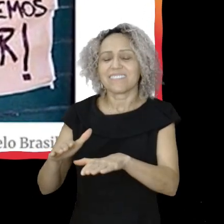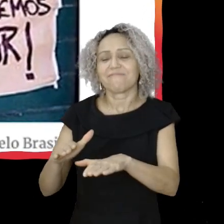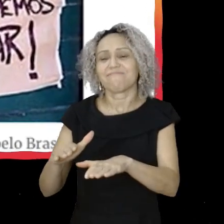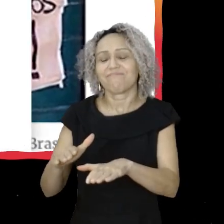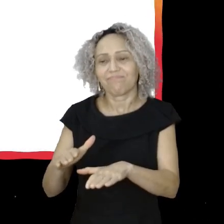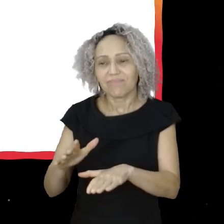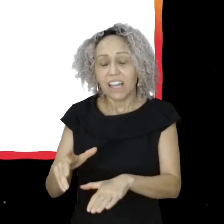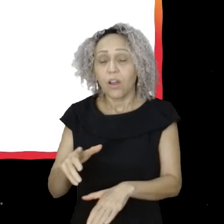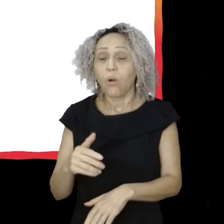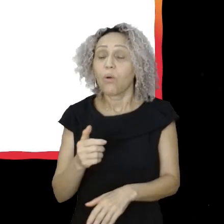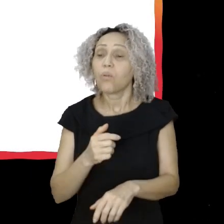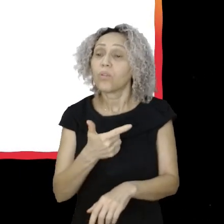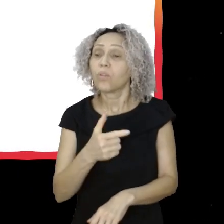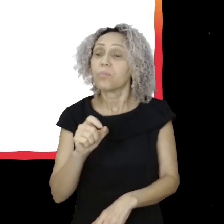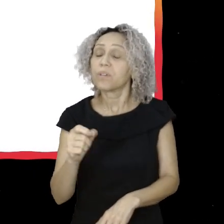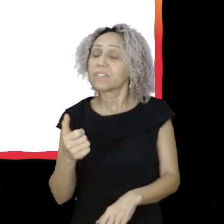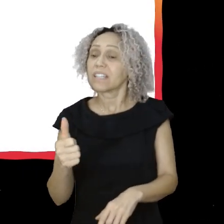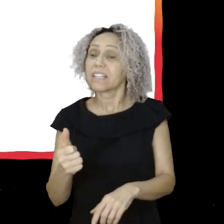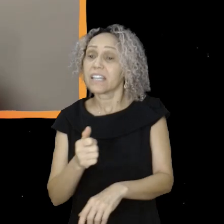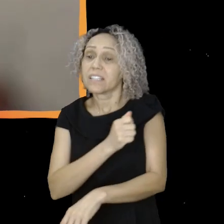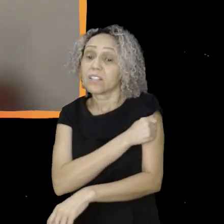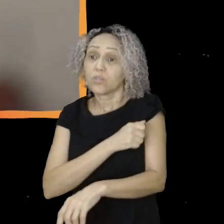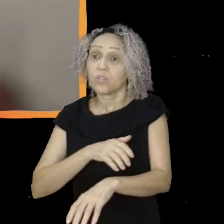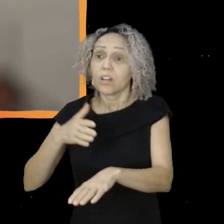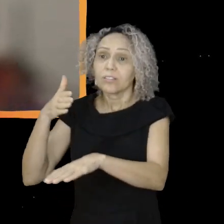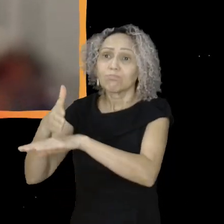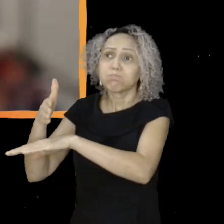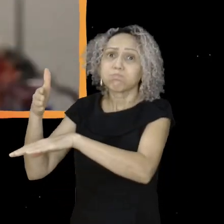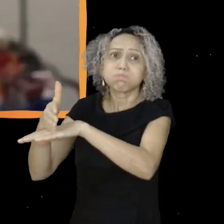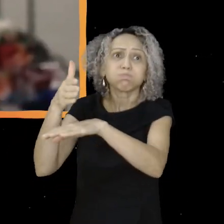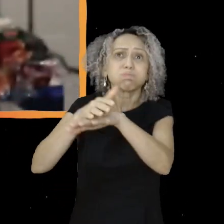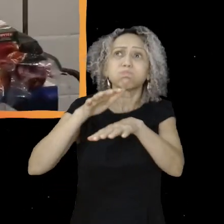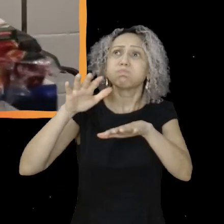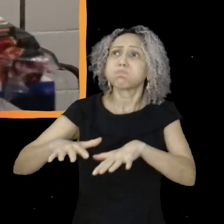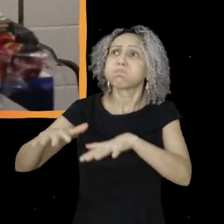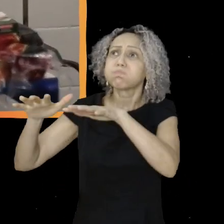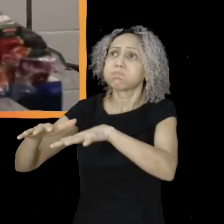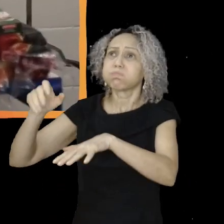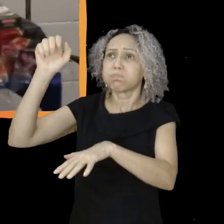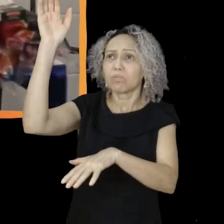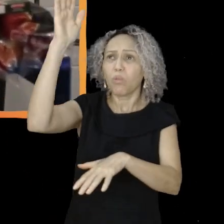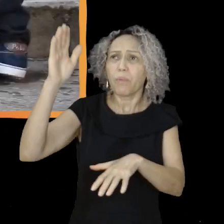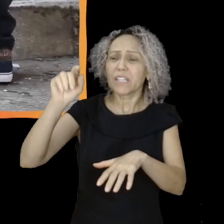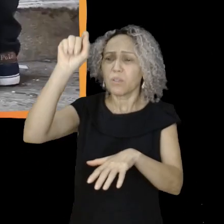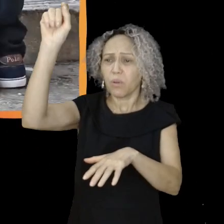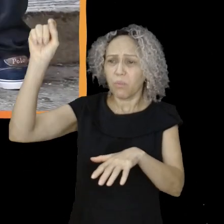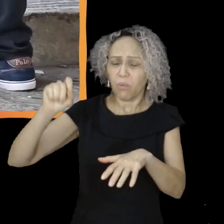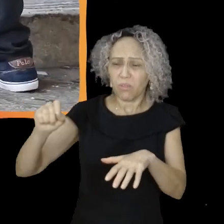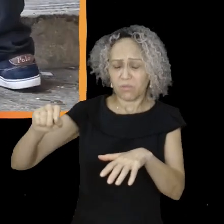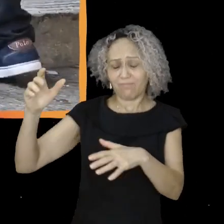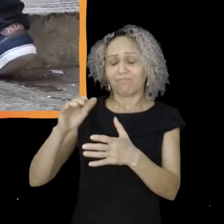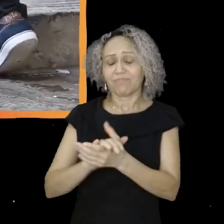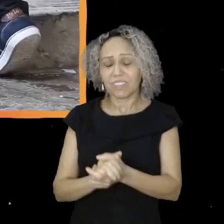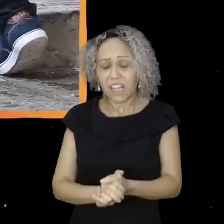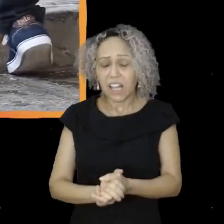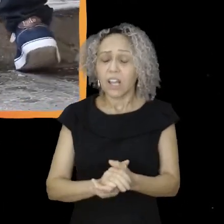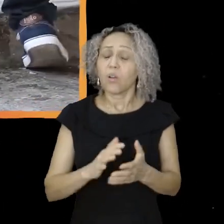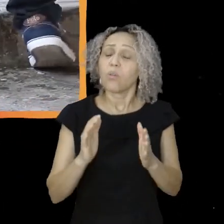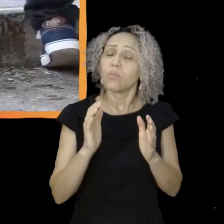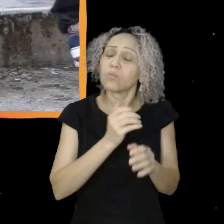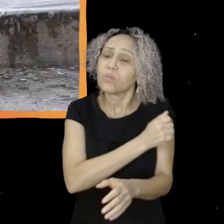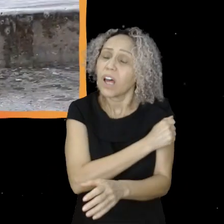secundaristas ocupando as escolas de norte a sul do Brasil. Os alunos têm se organizado em comissões, feito autogestão da limpeza,